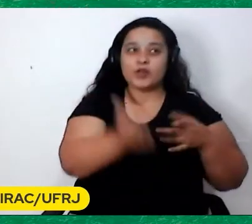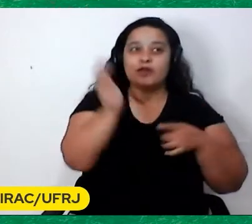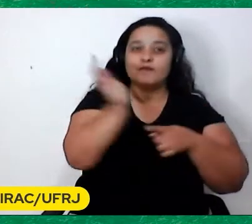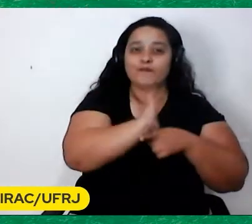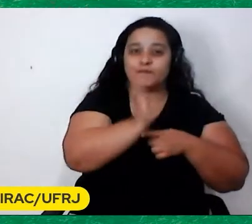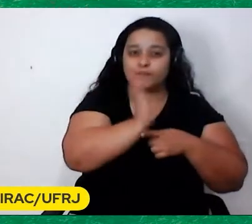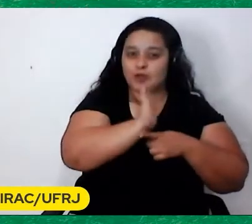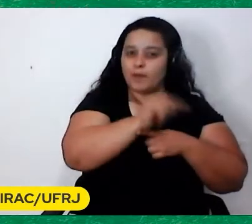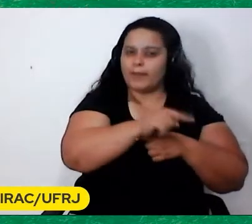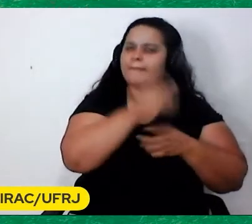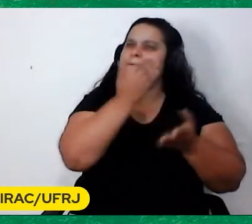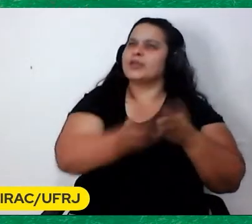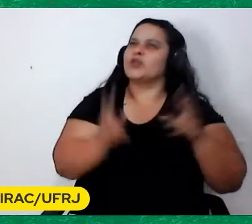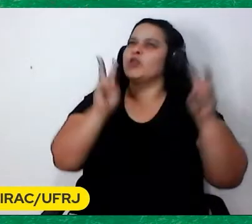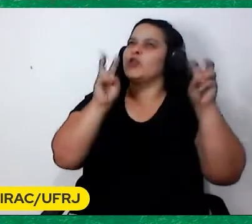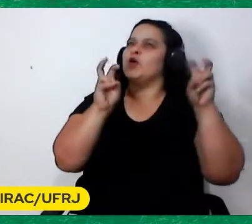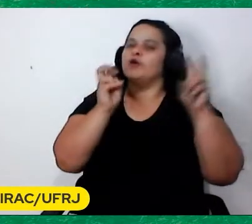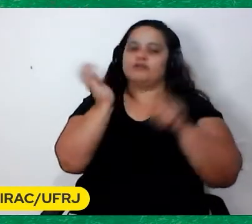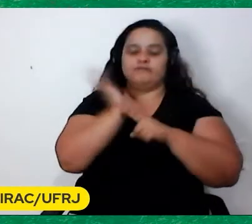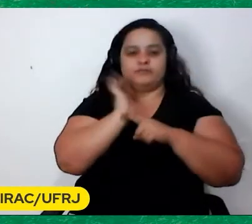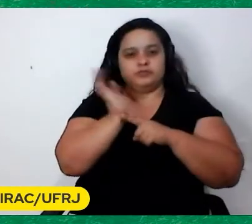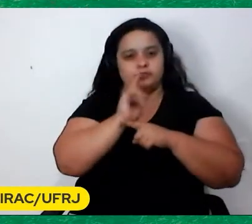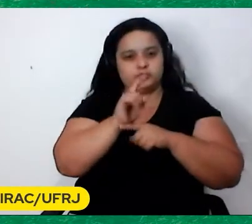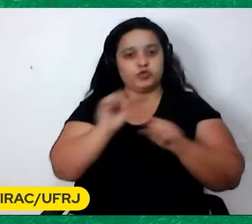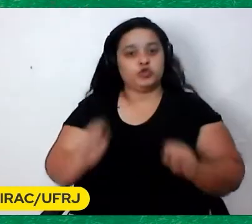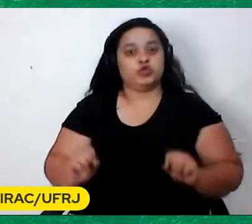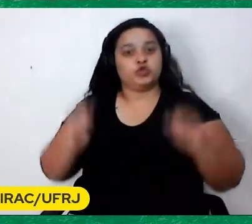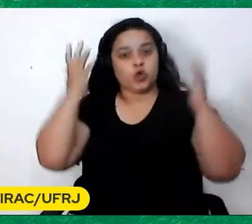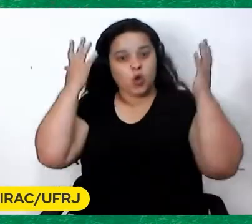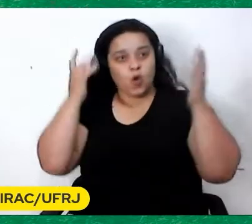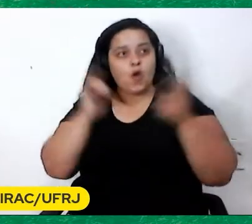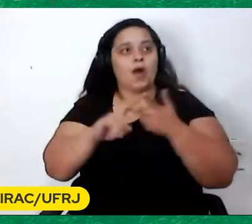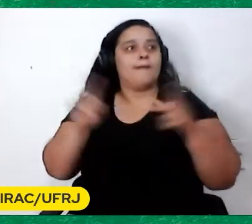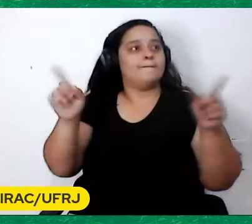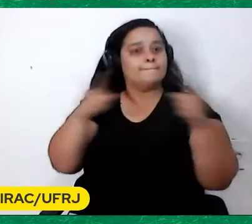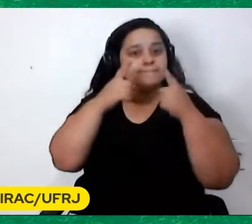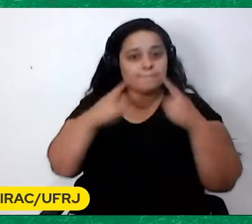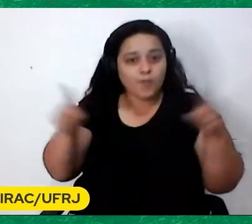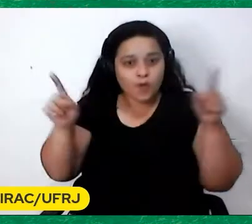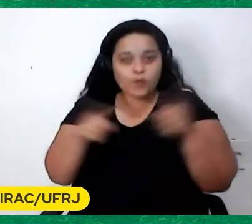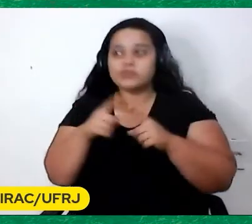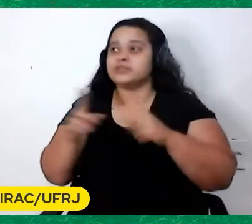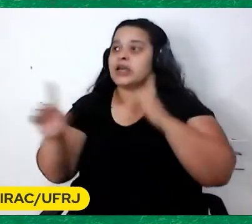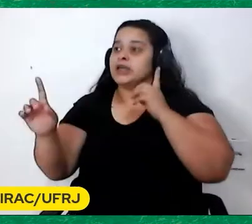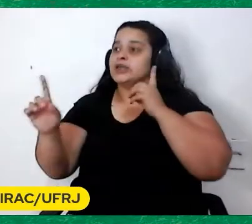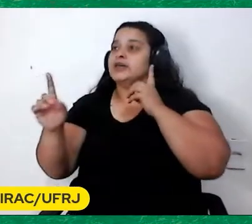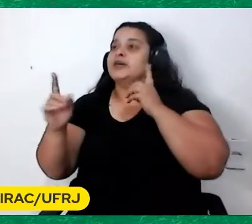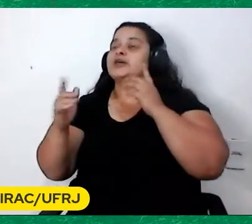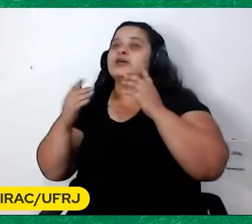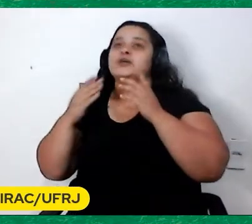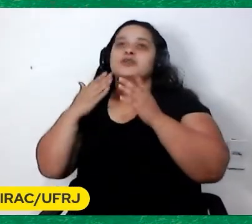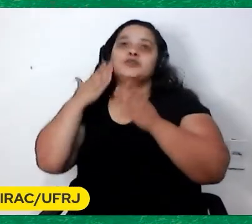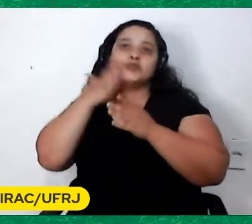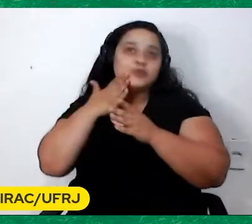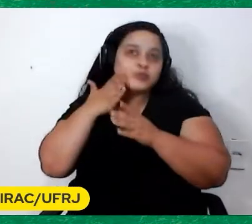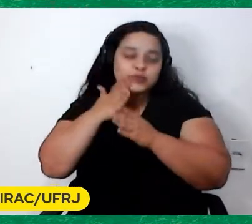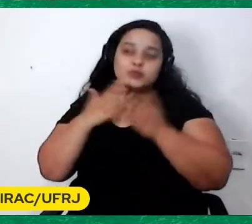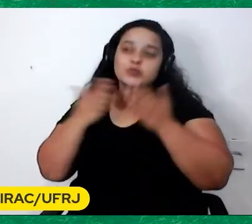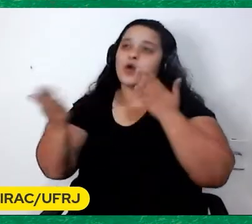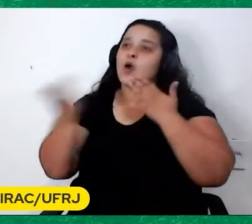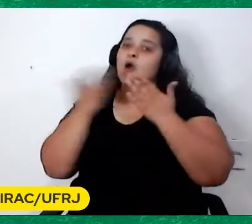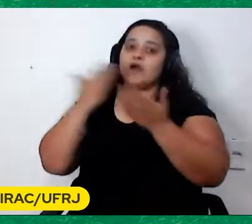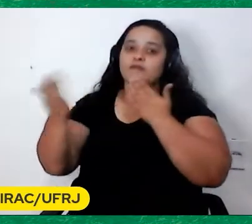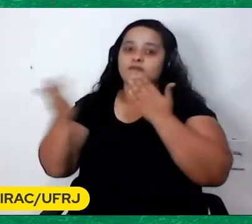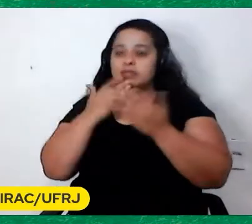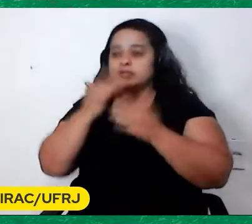É um show As músicas São como os diálogos E os personagens Ninguém ganha